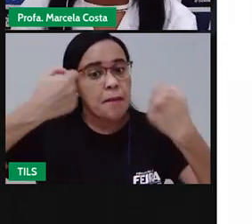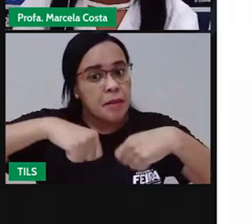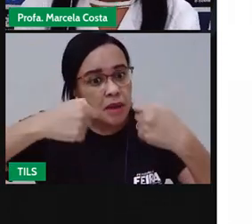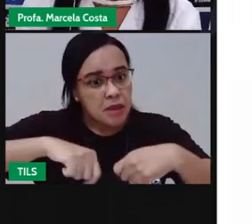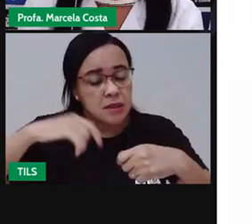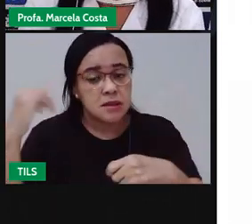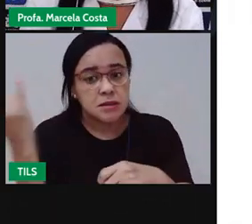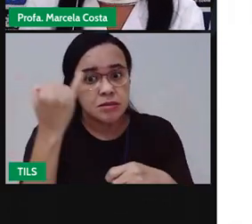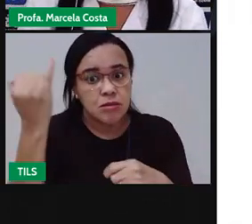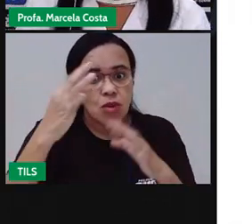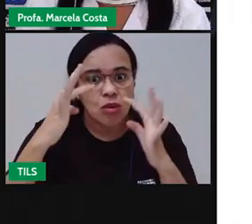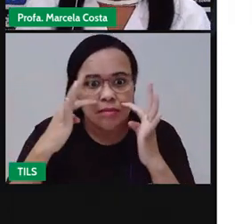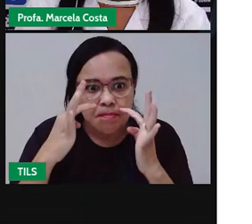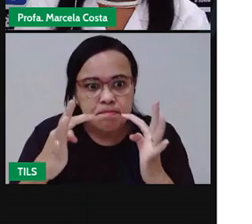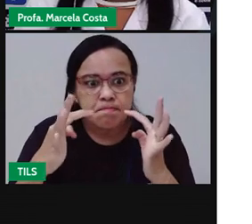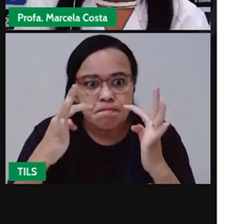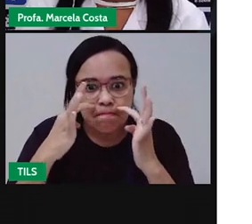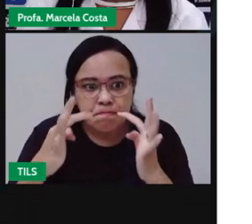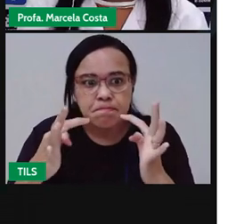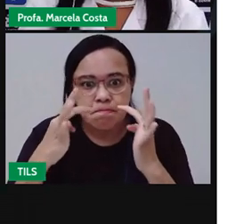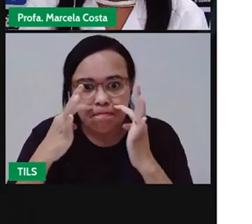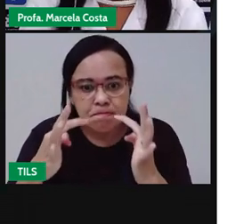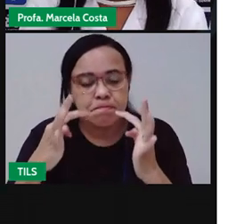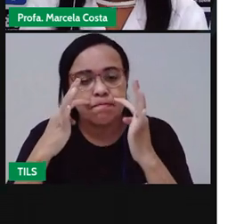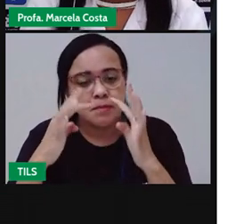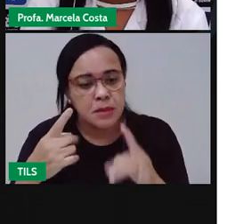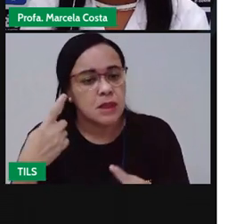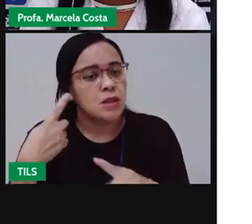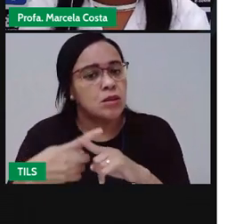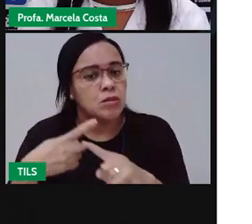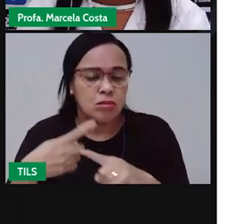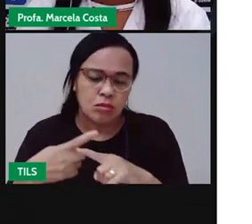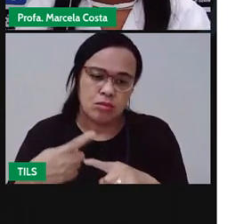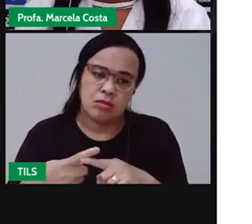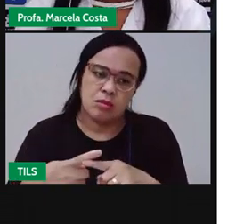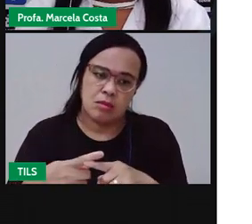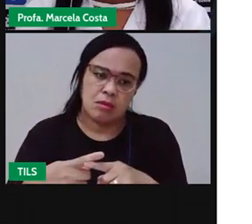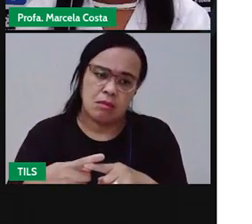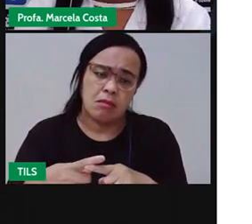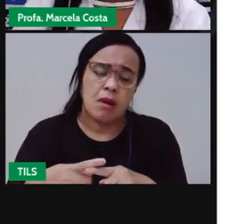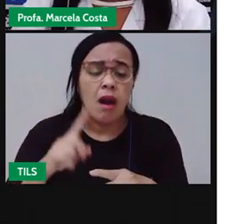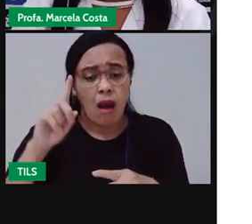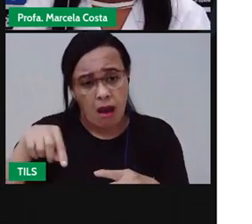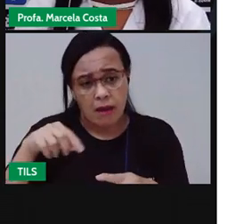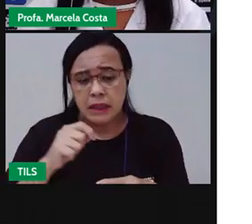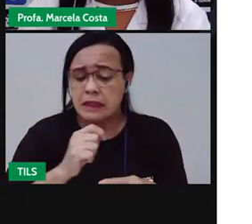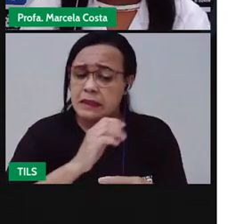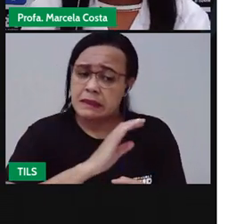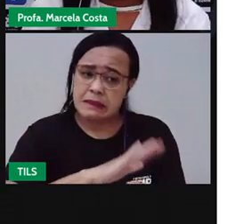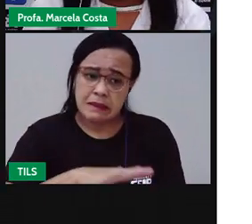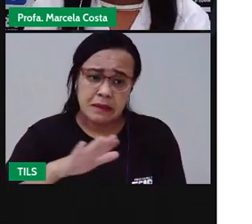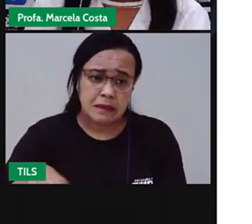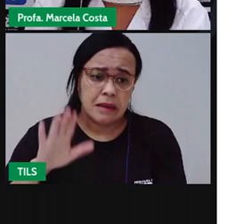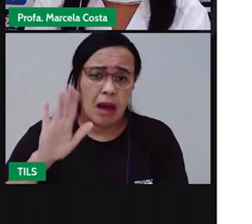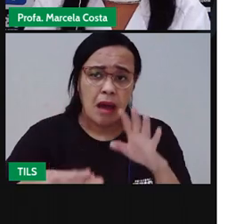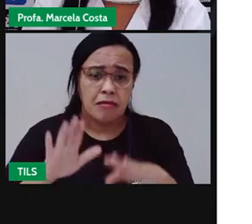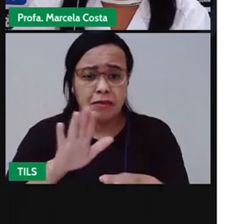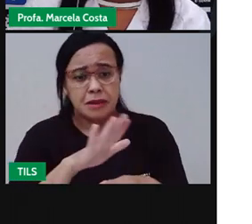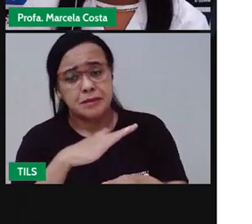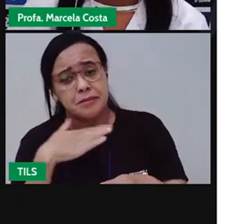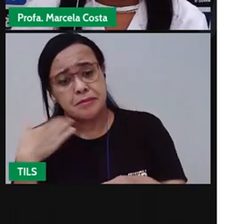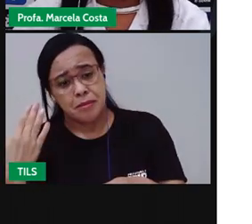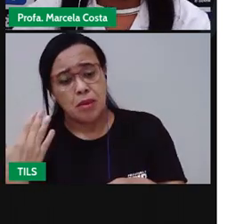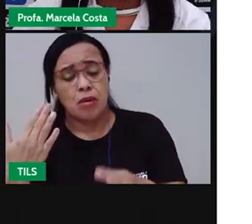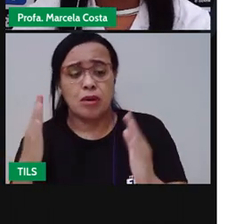porque anualmente morrem muitas crianças por acidentes domésticos, por